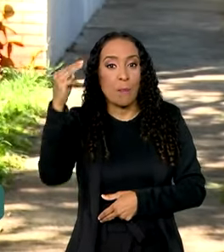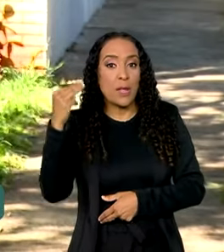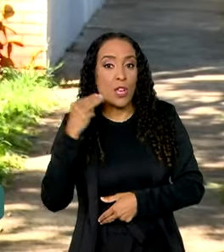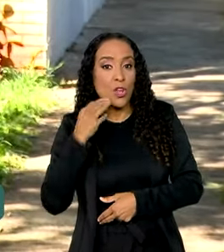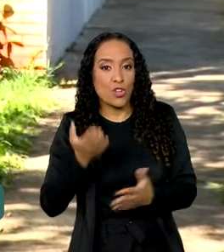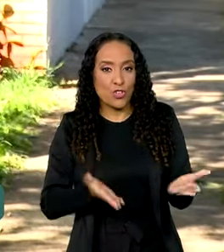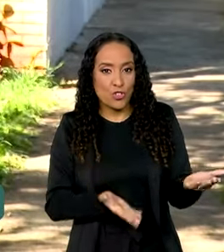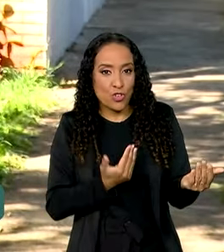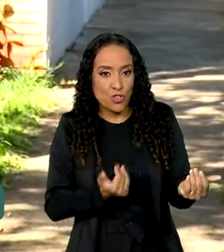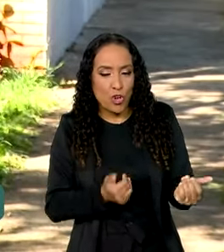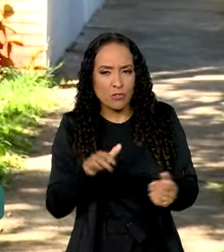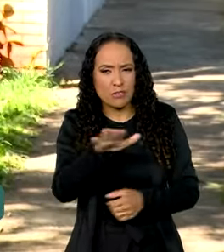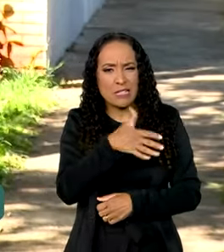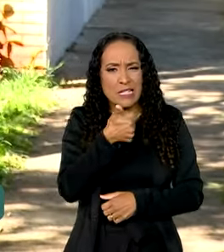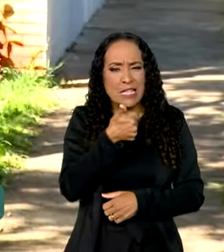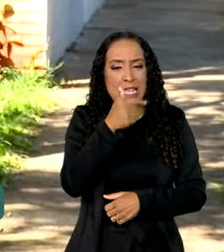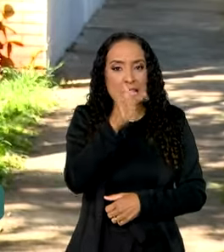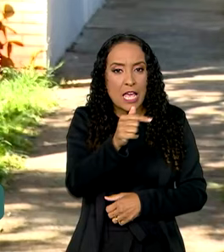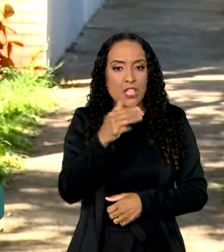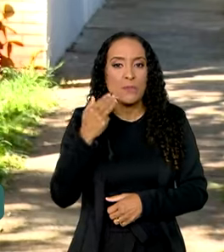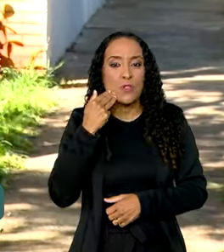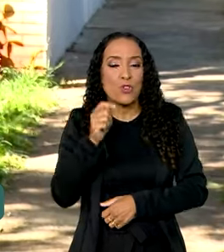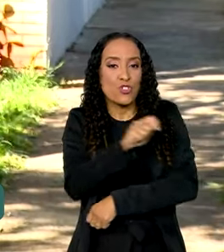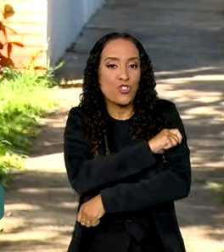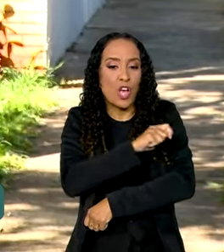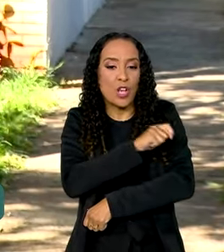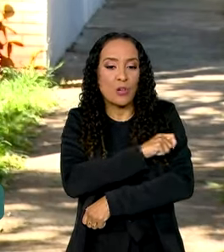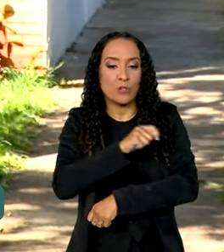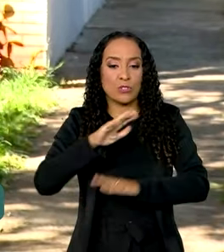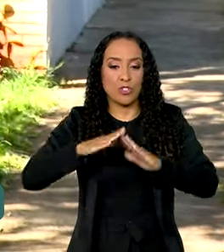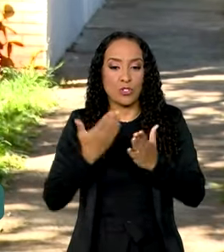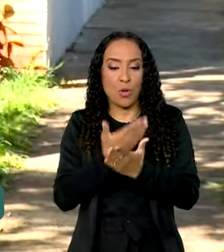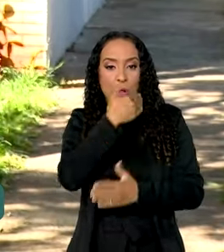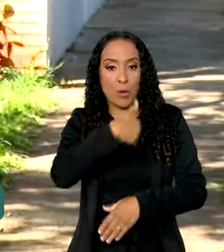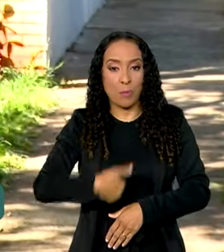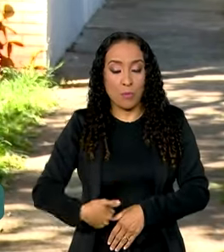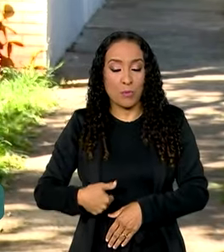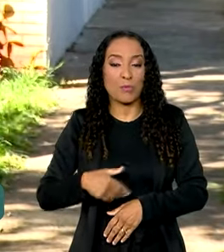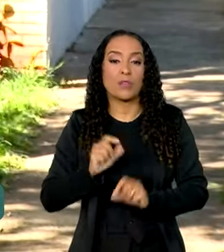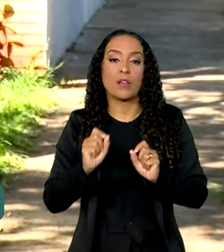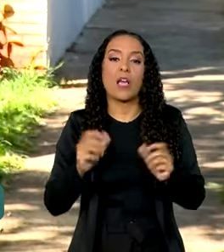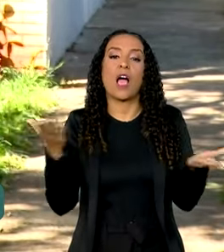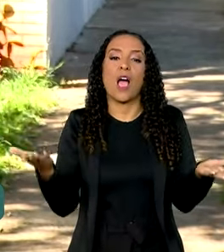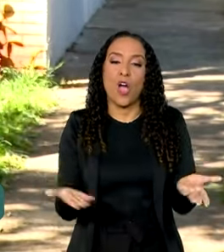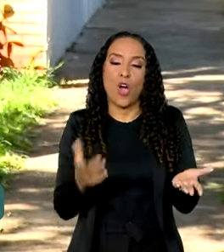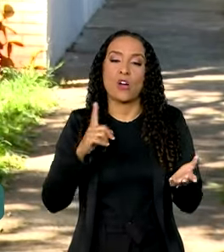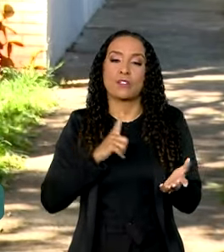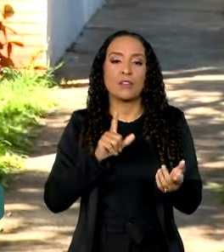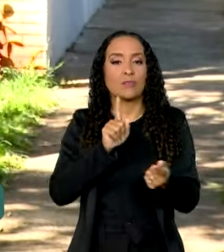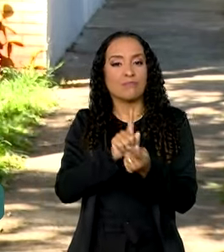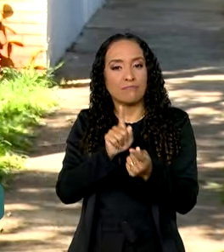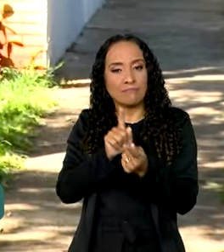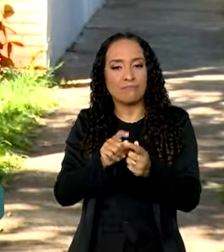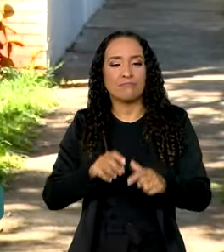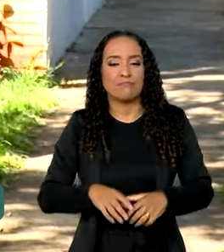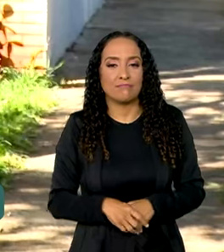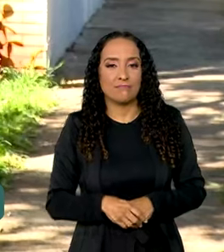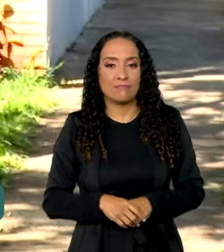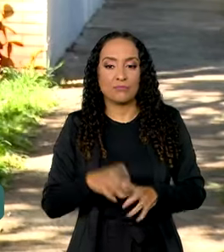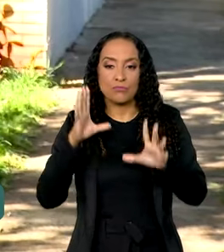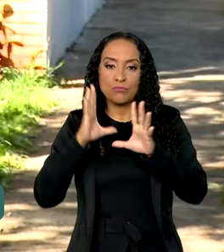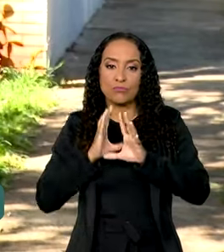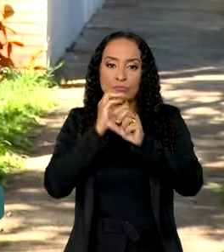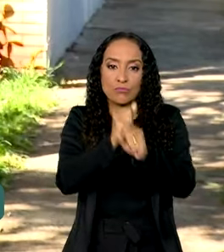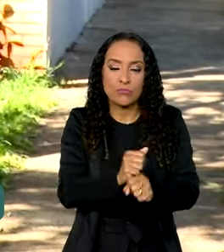de jovens dos cerca de 7 milhões de estudantes das redes públicas de ensino que agora estão sendo atendidos. Desse